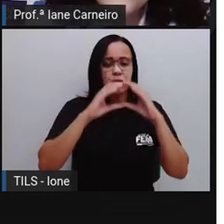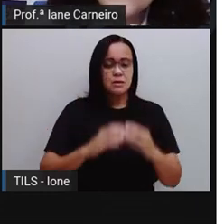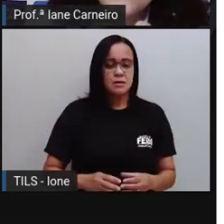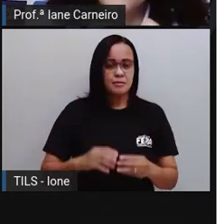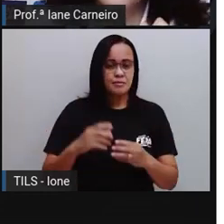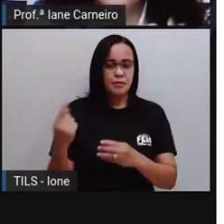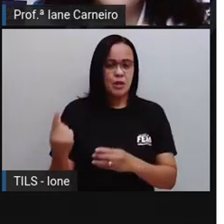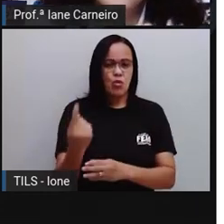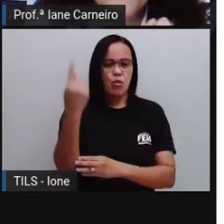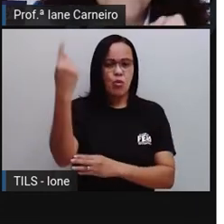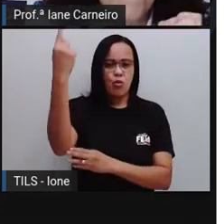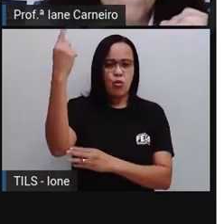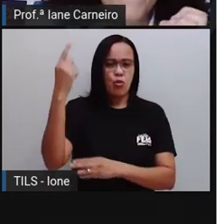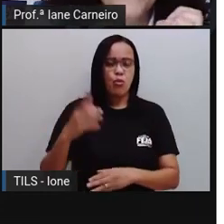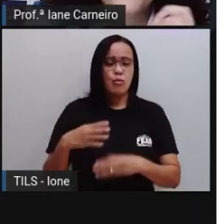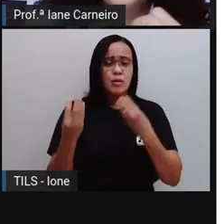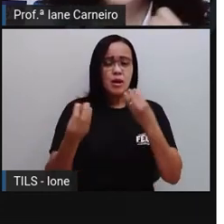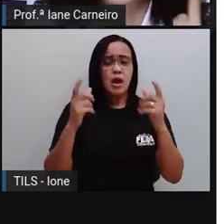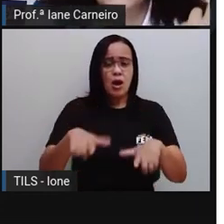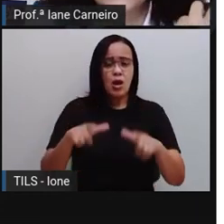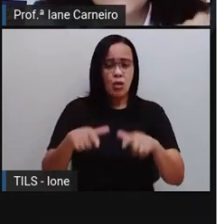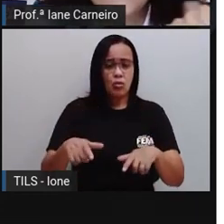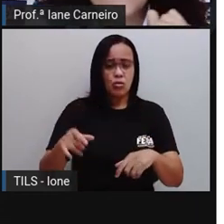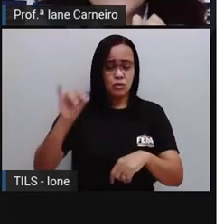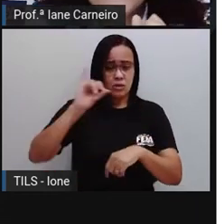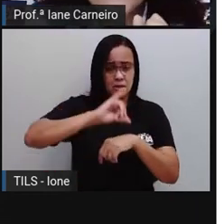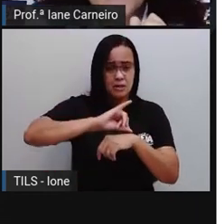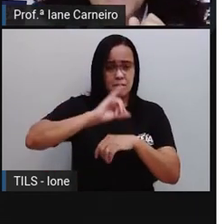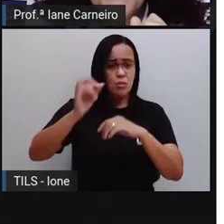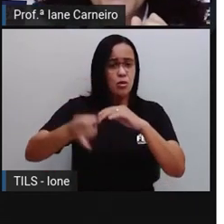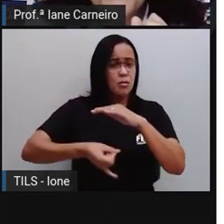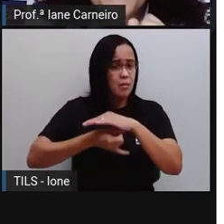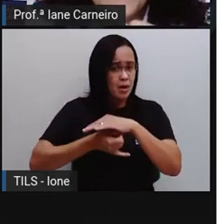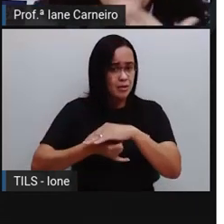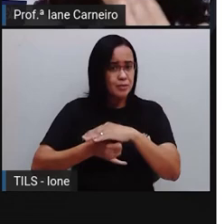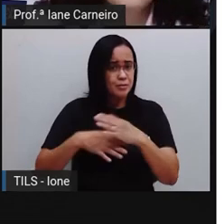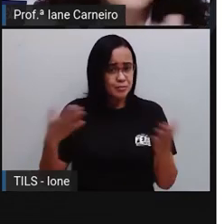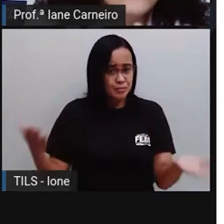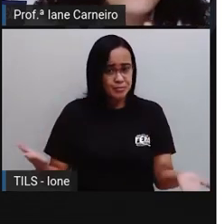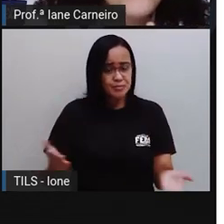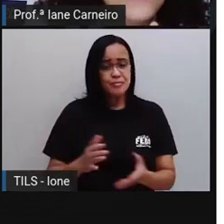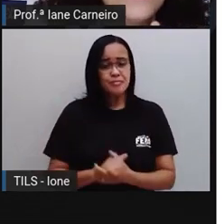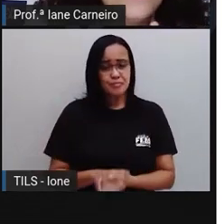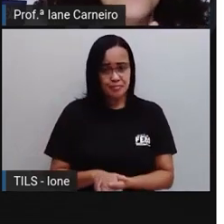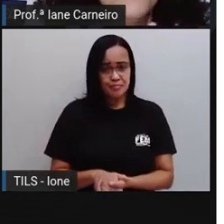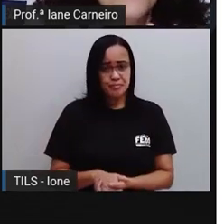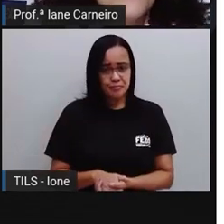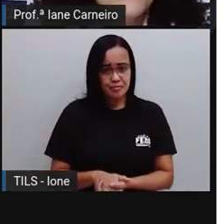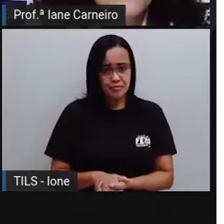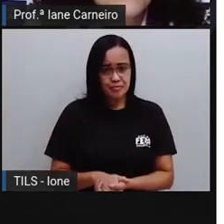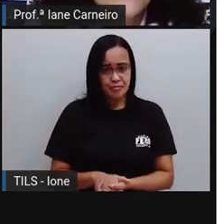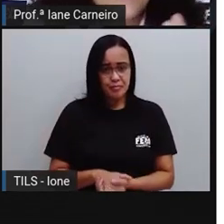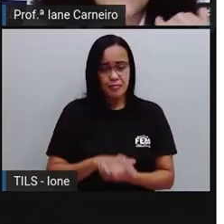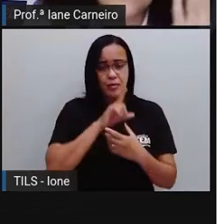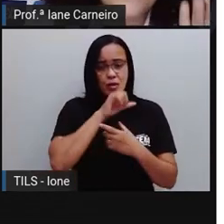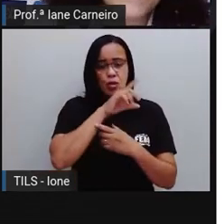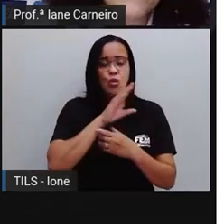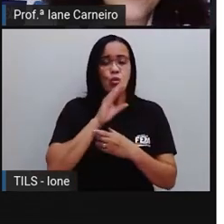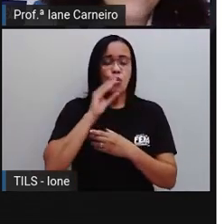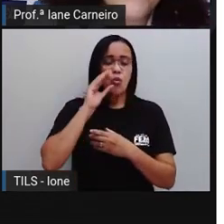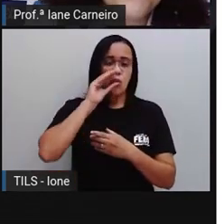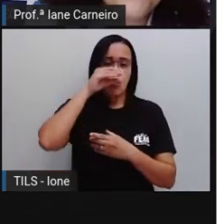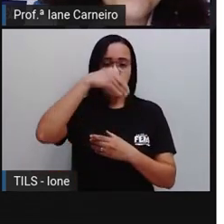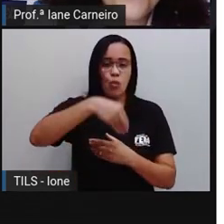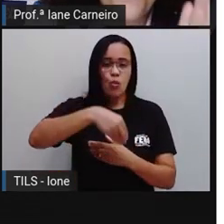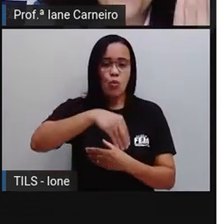embaixo das crianças? Em cima. Onde está o tucano? Em cima